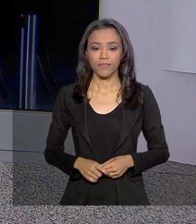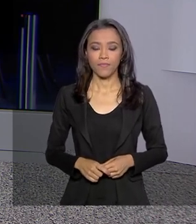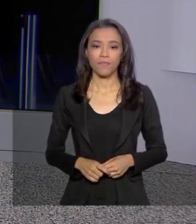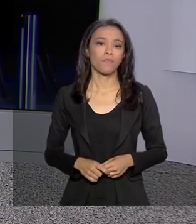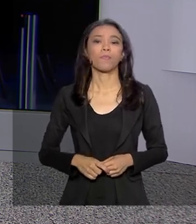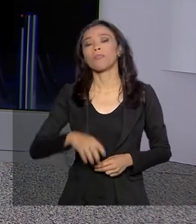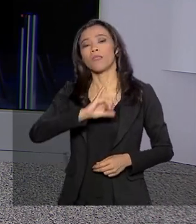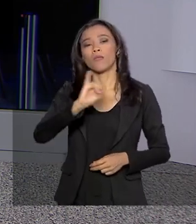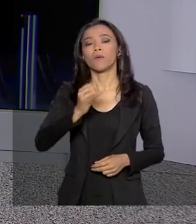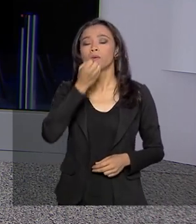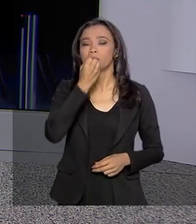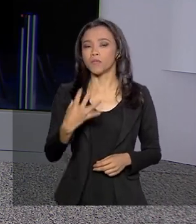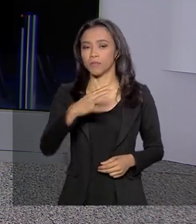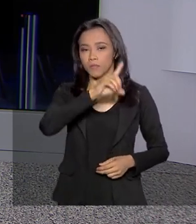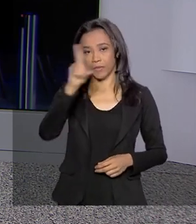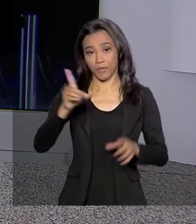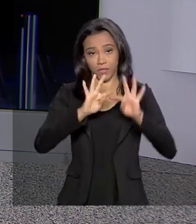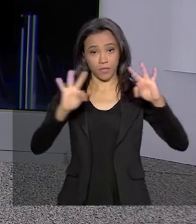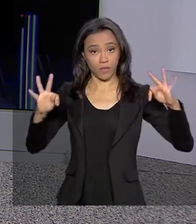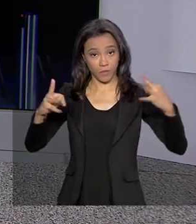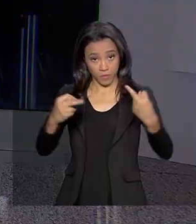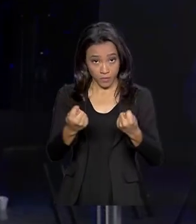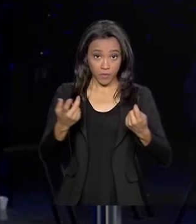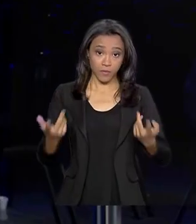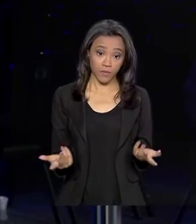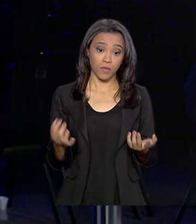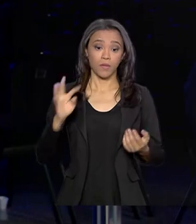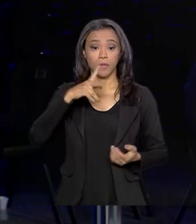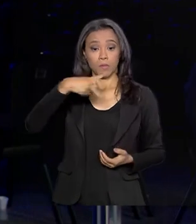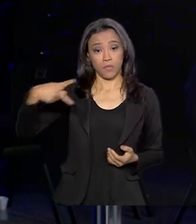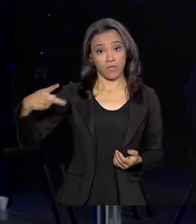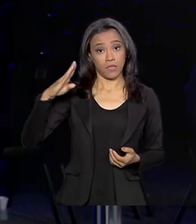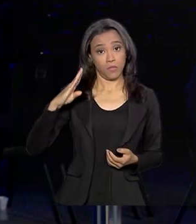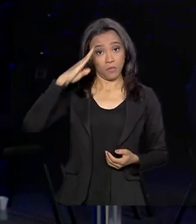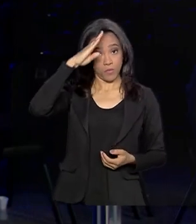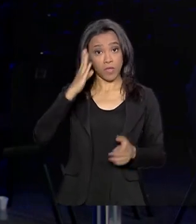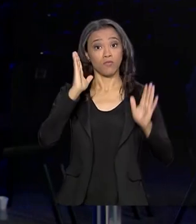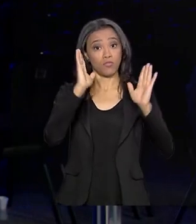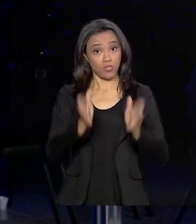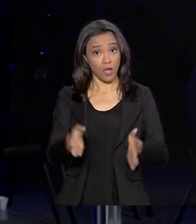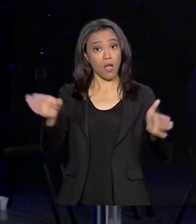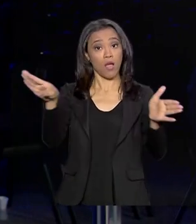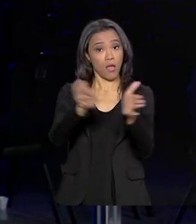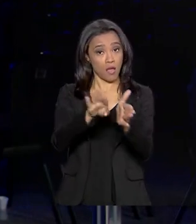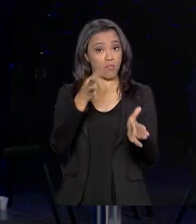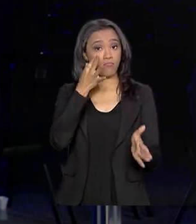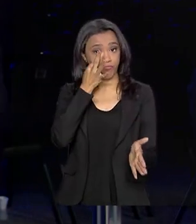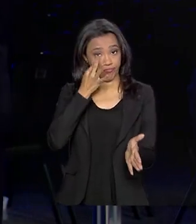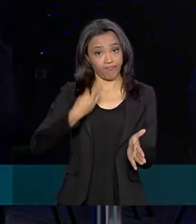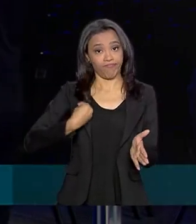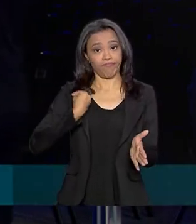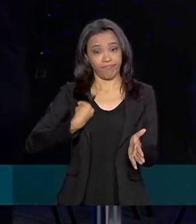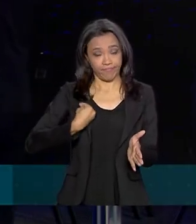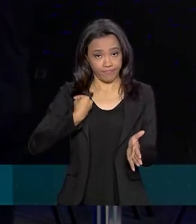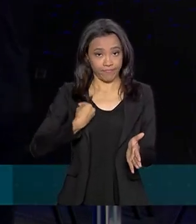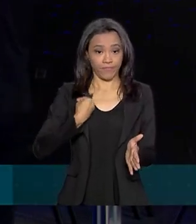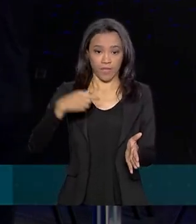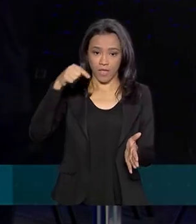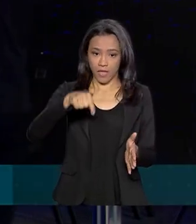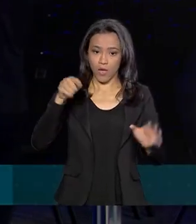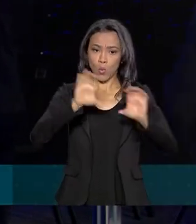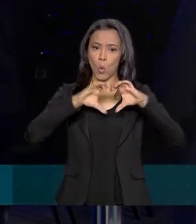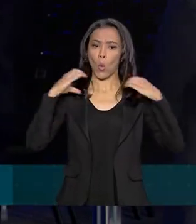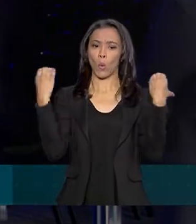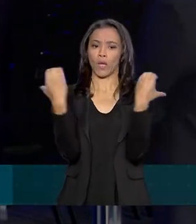Oi, Renata, bom dia pra você, bom dia a todos. Olha, o presidente Jair Bolsonaro já está aqui no local do evento onde ocorre esse Congresso